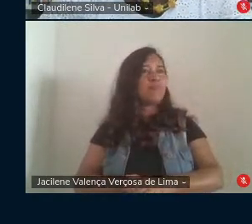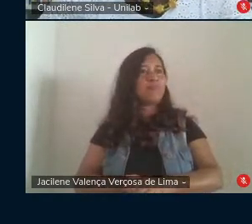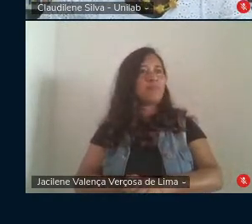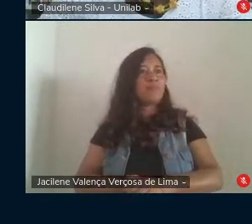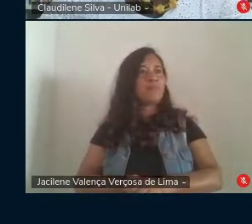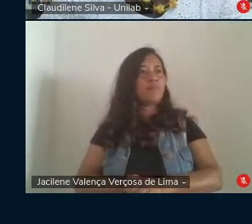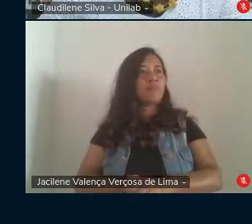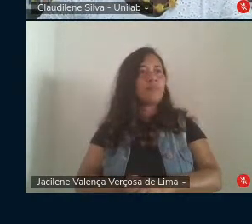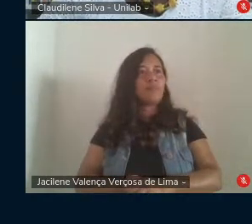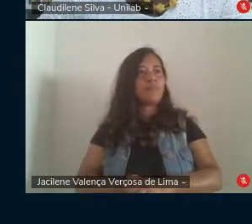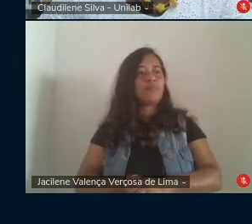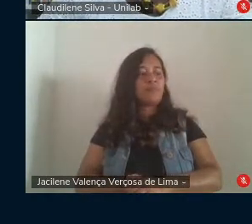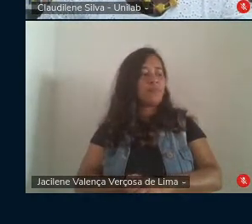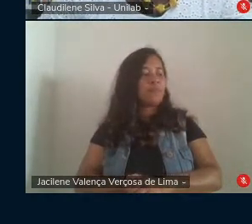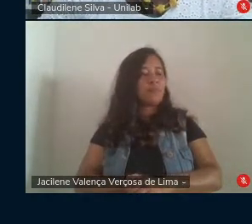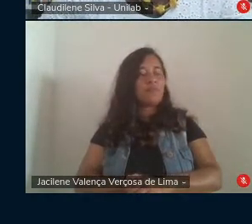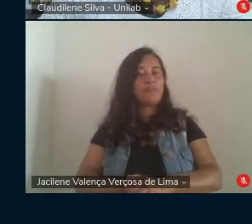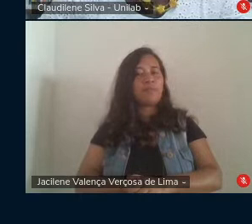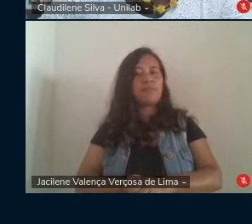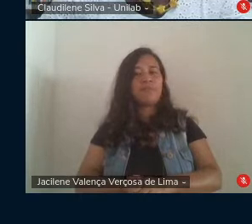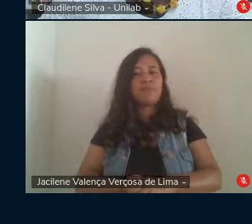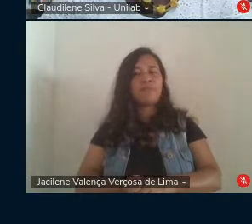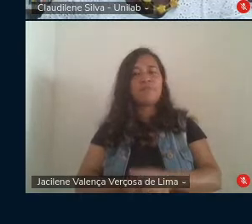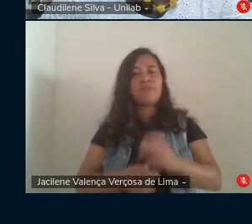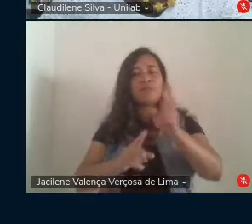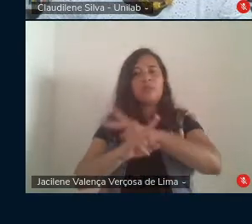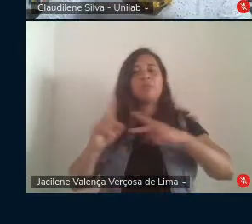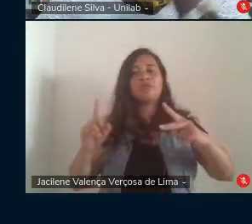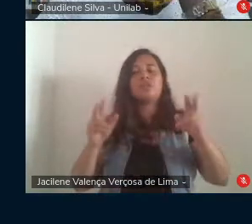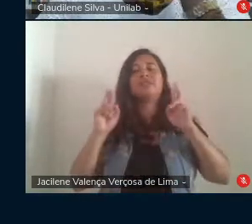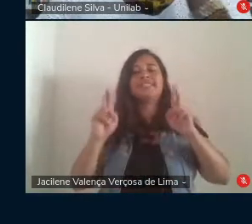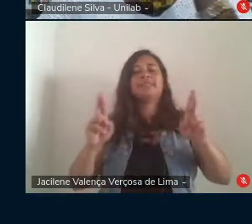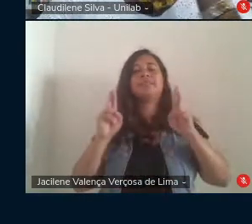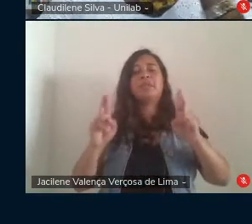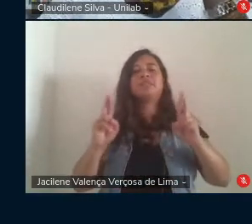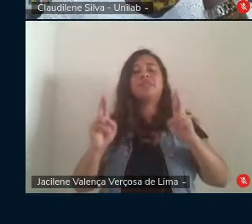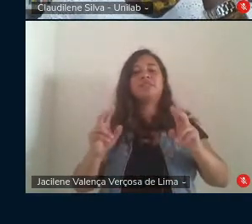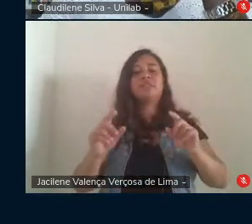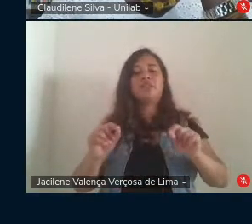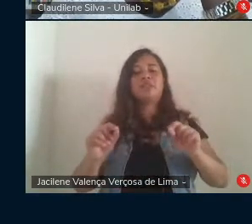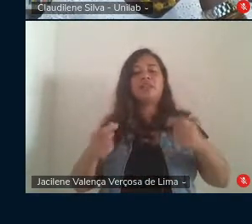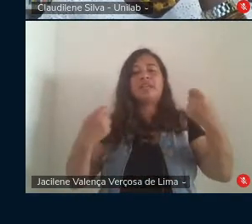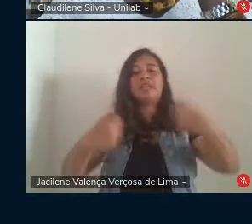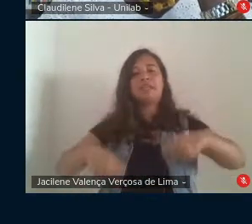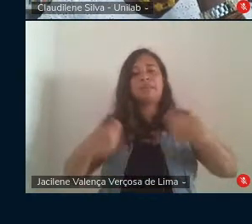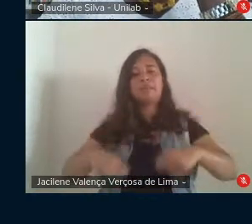Freire com uma perspectiva esperançosa e necessária